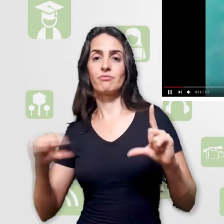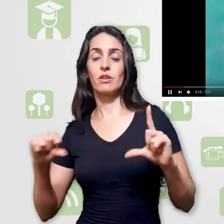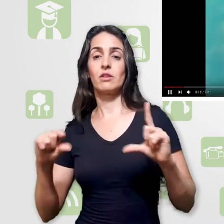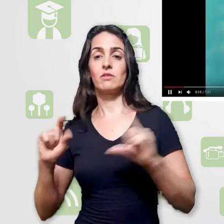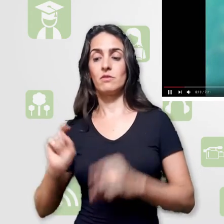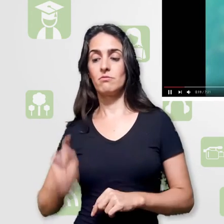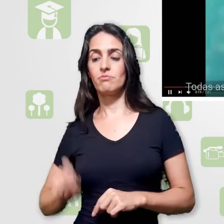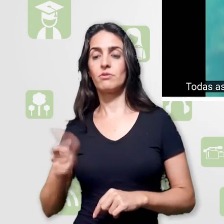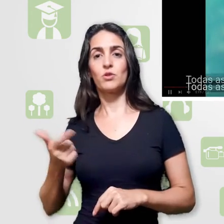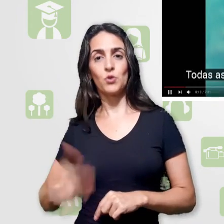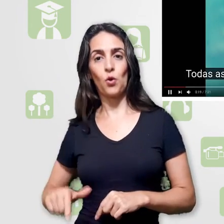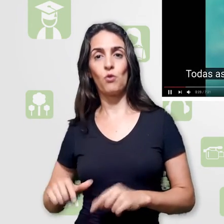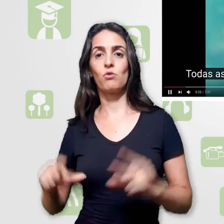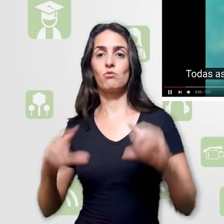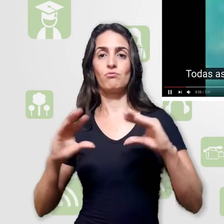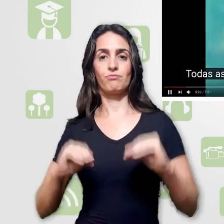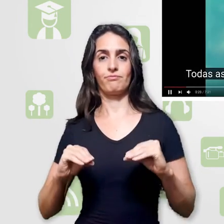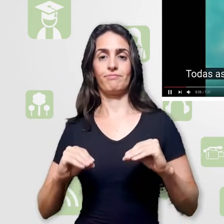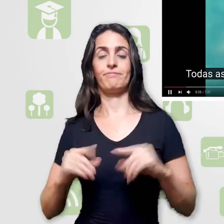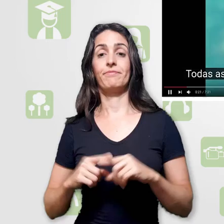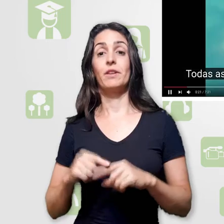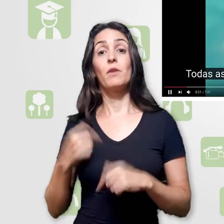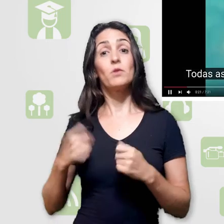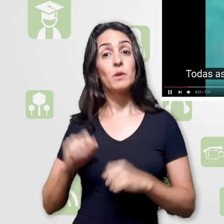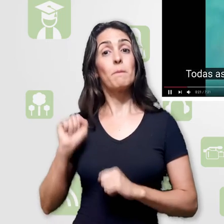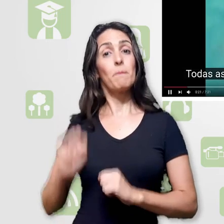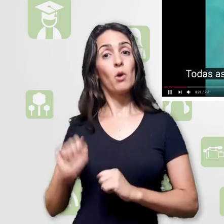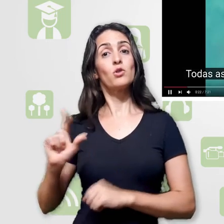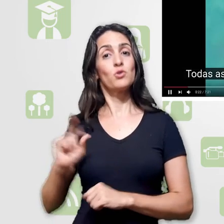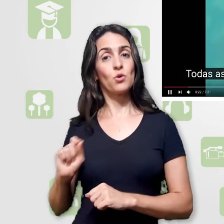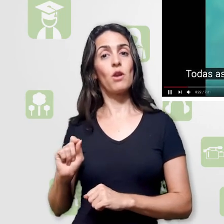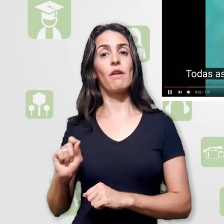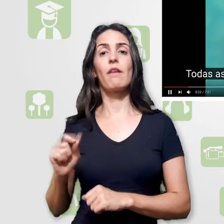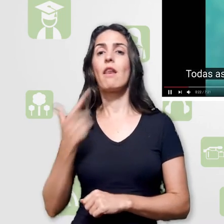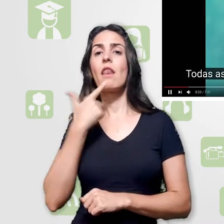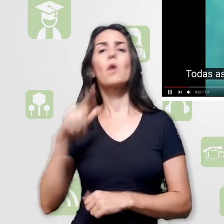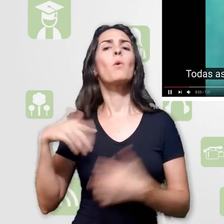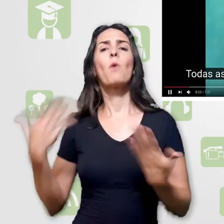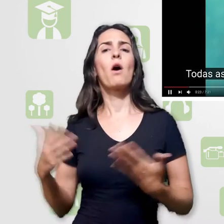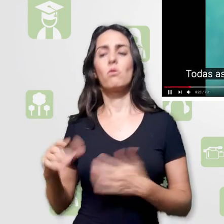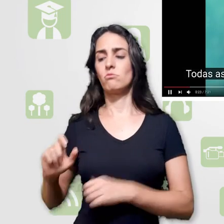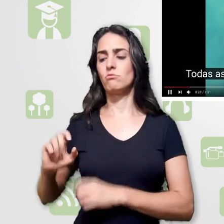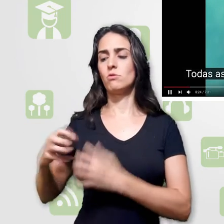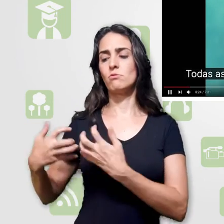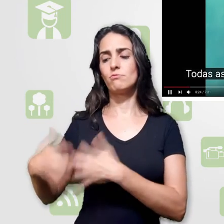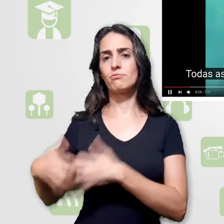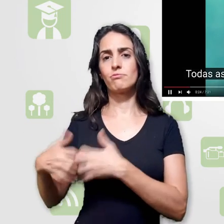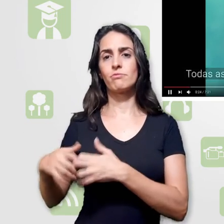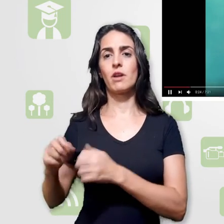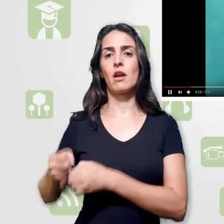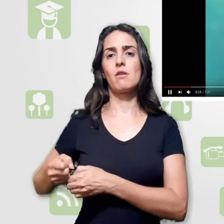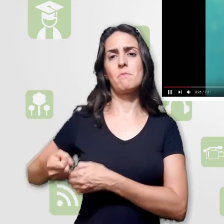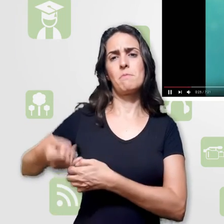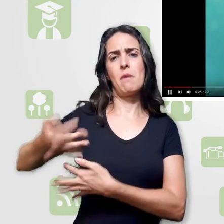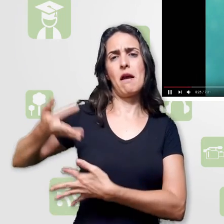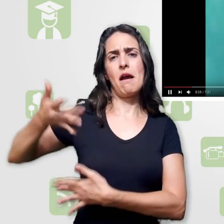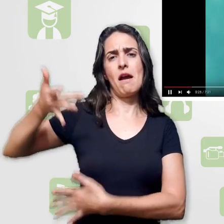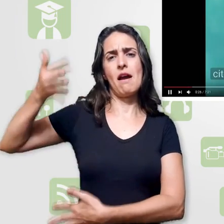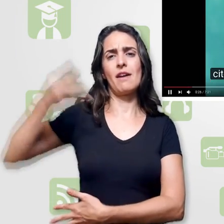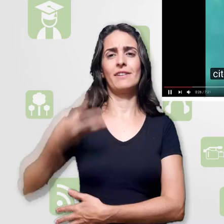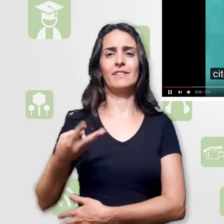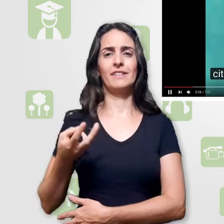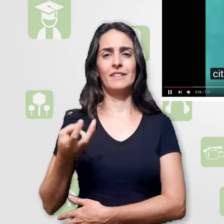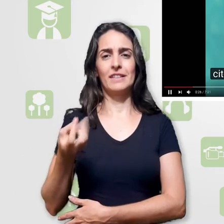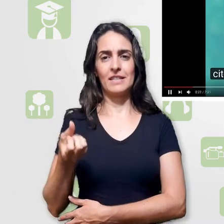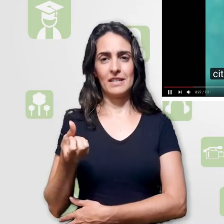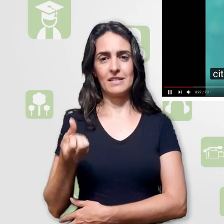ela volta, tá certo? Para configurar qual língua você quer ver a legenda, é só clicar nessa rodinha e vir aqui na língua, tá vendo? Legenda,